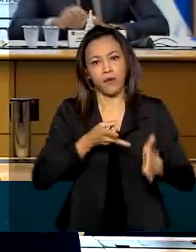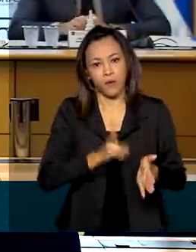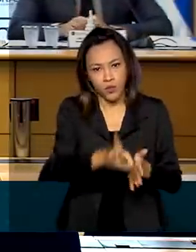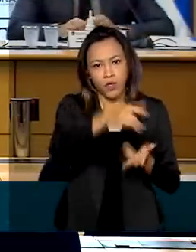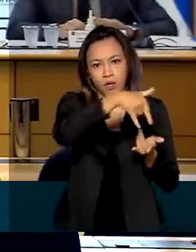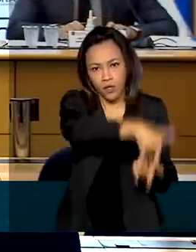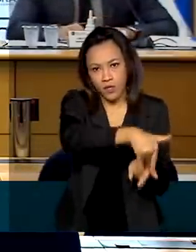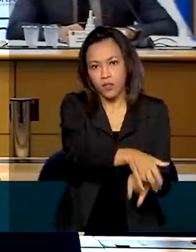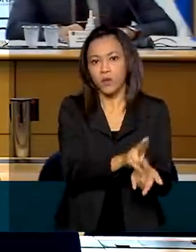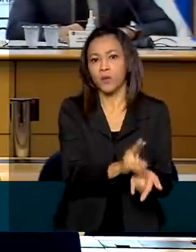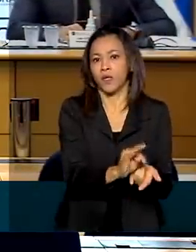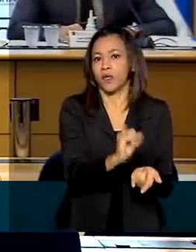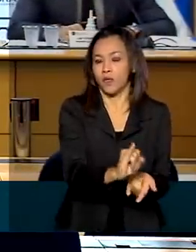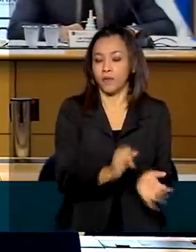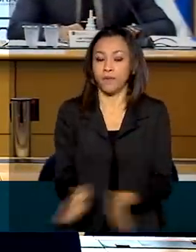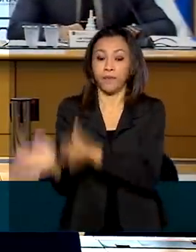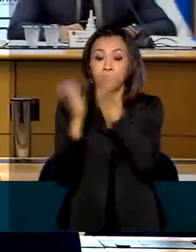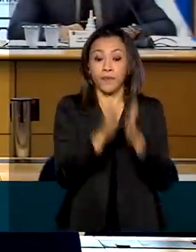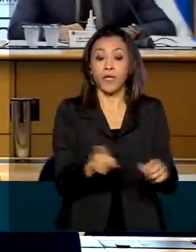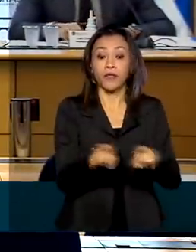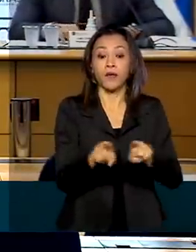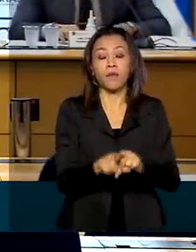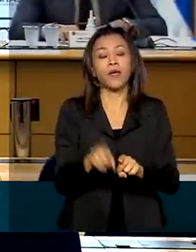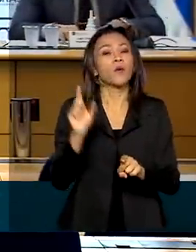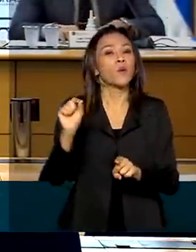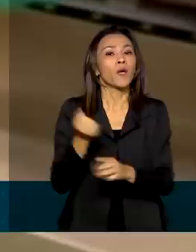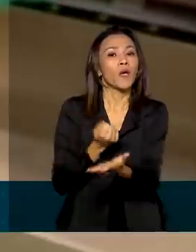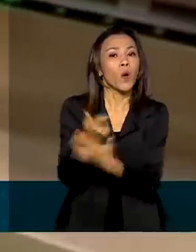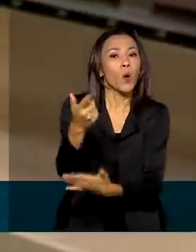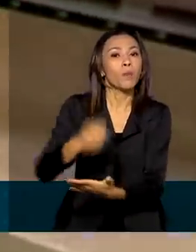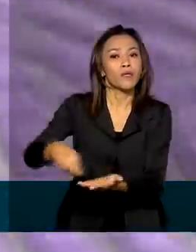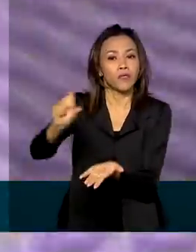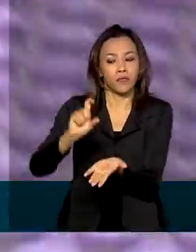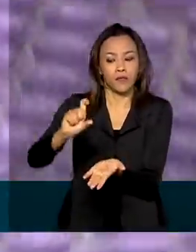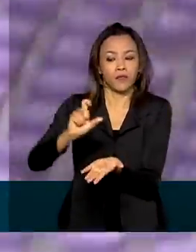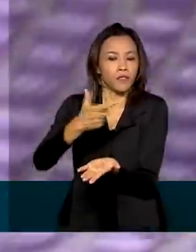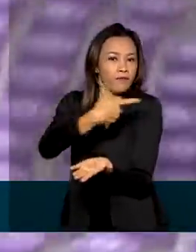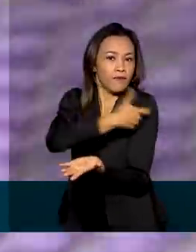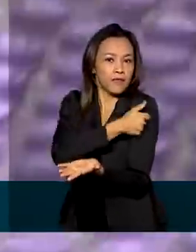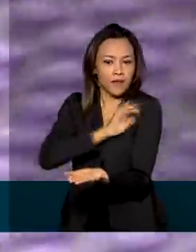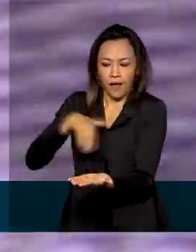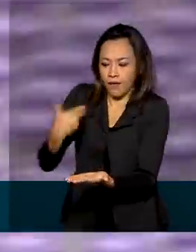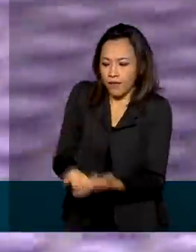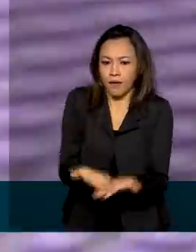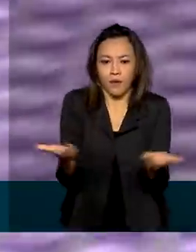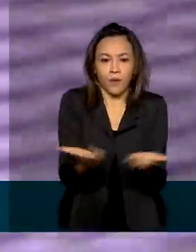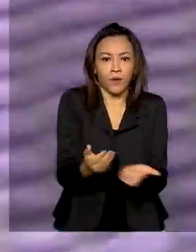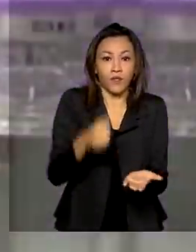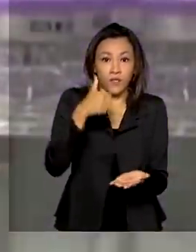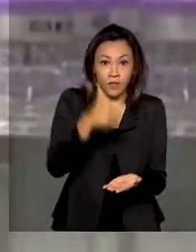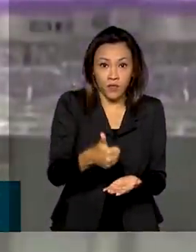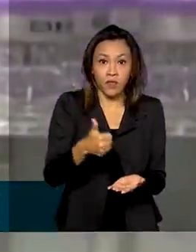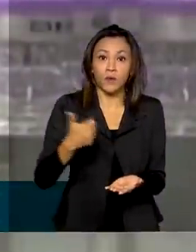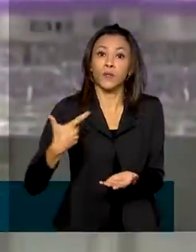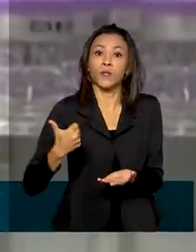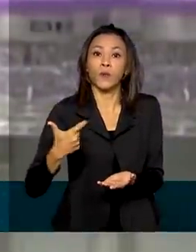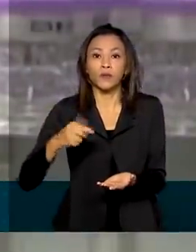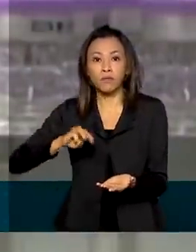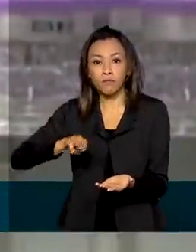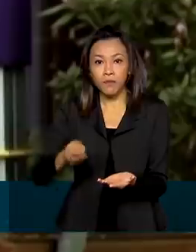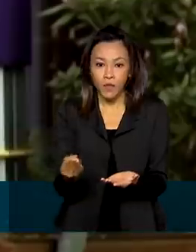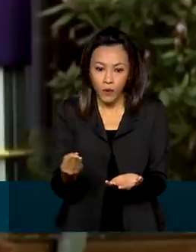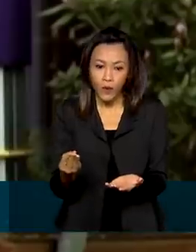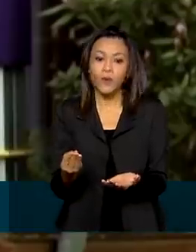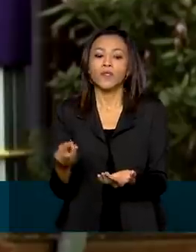Saúde também atualizou o andamento das compras de vacinas. Até agora, foram adquiridas 112 milhões de doses da